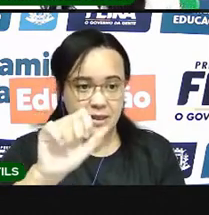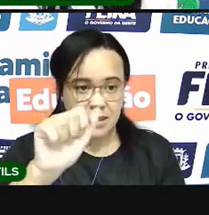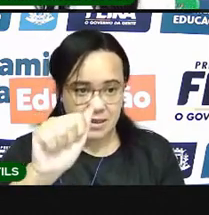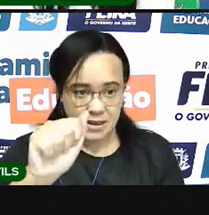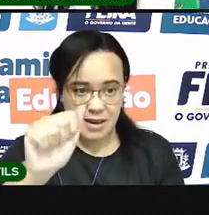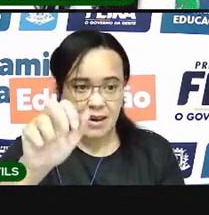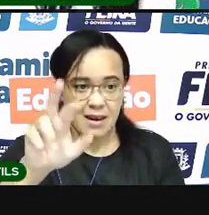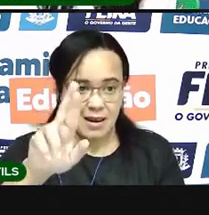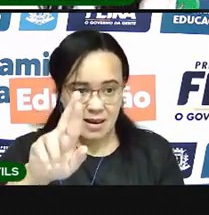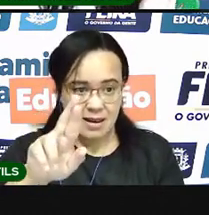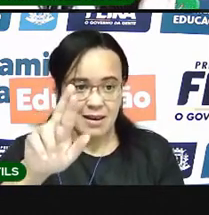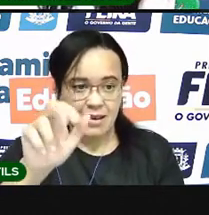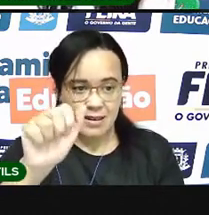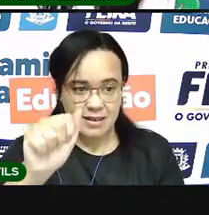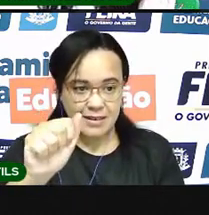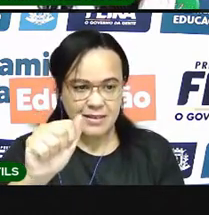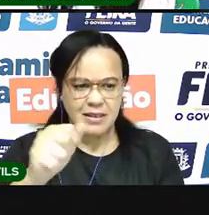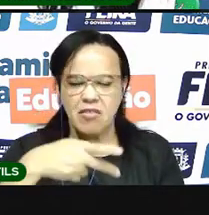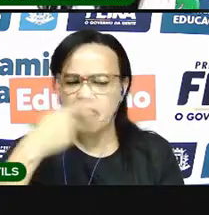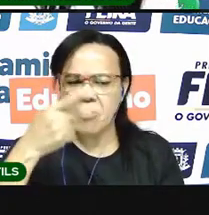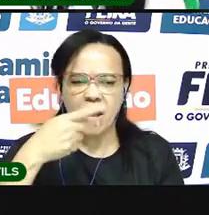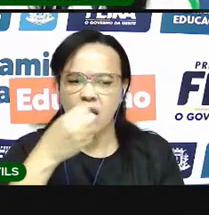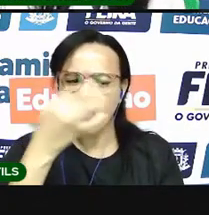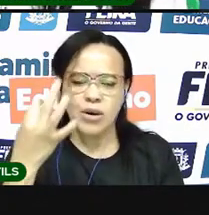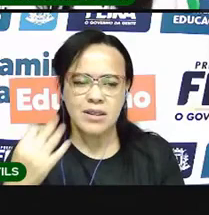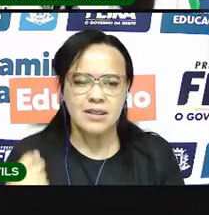-A. A gente abriu a boca quantas vezes?